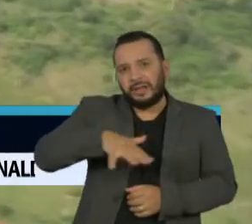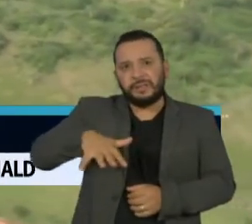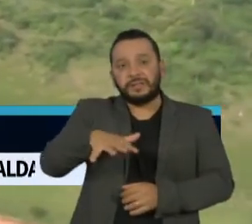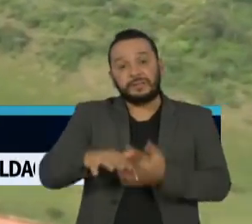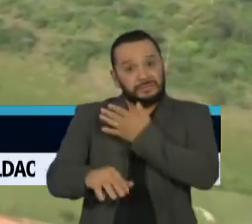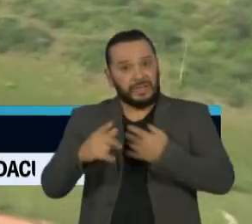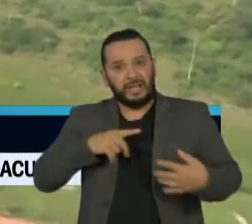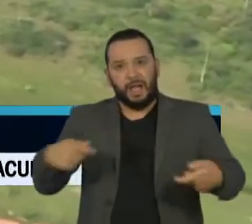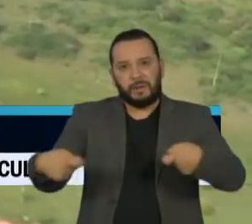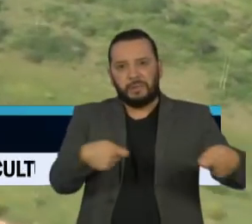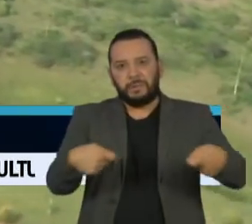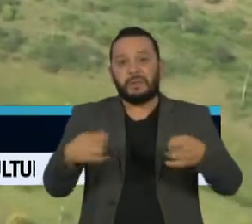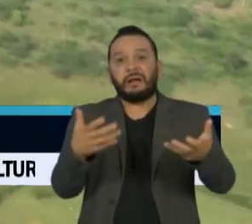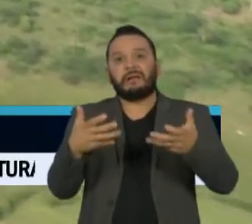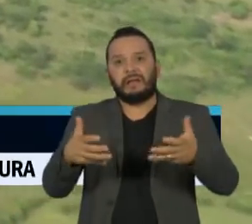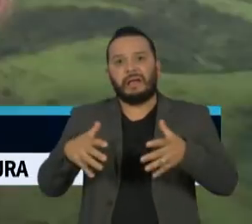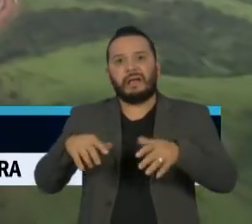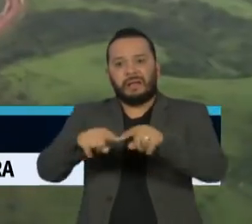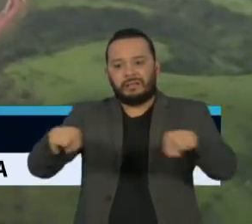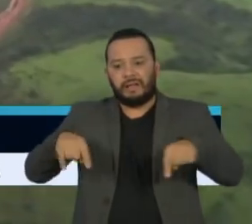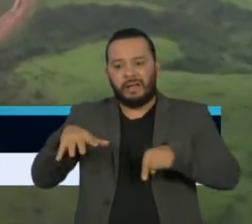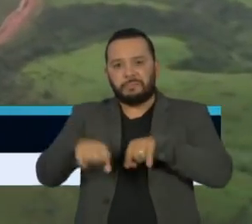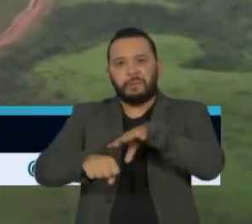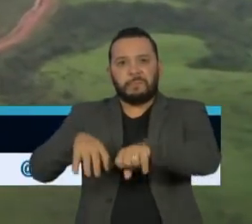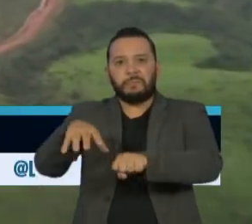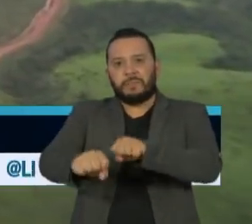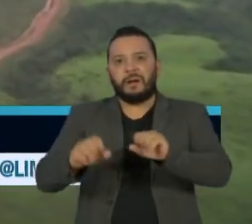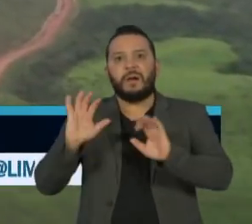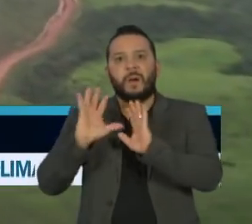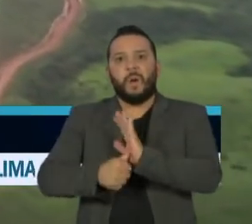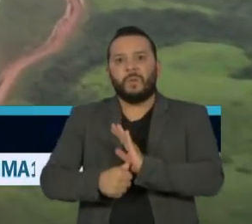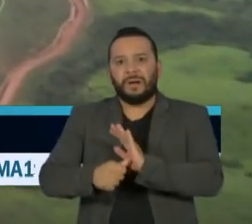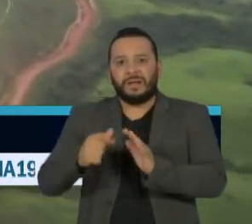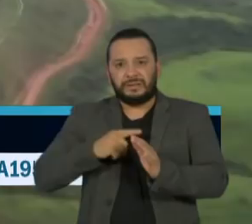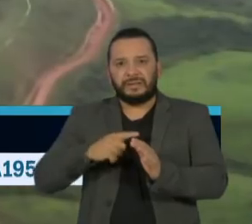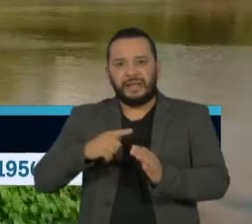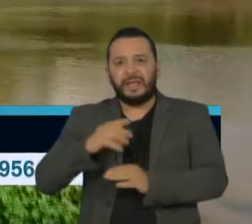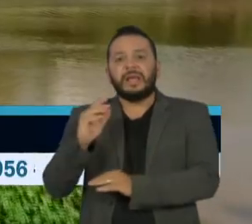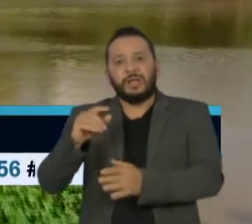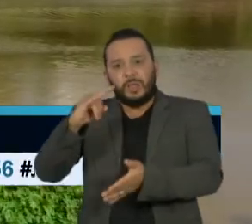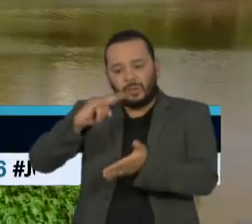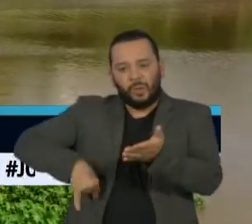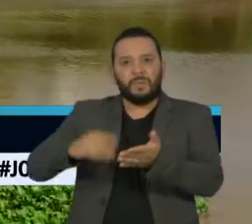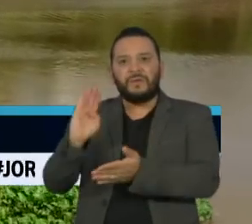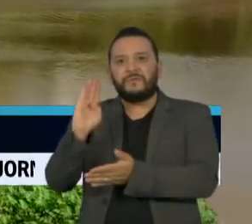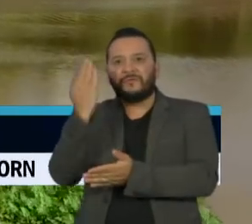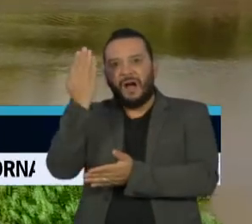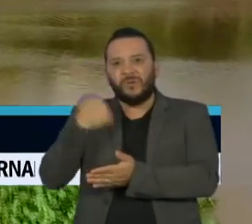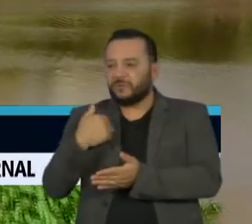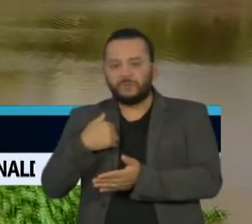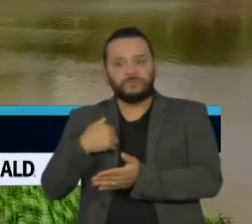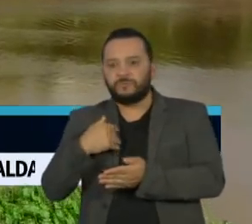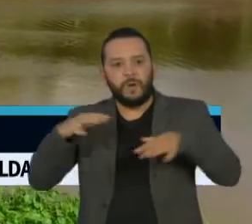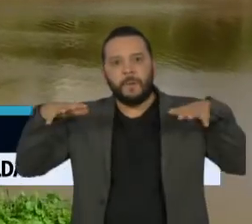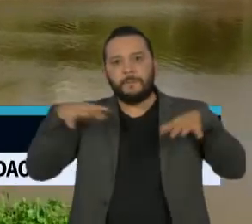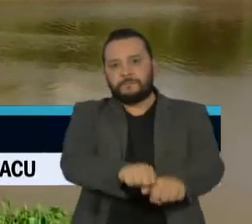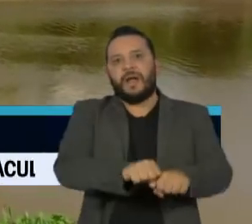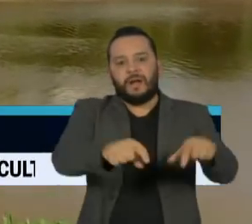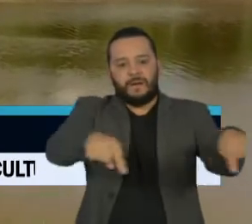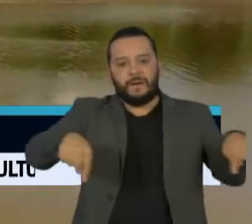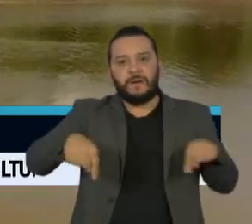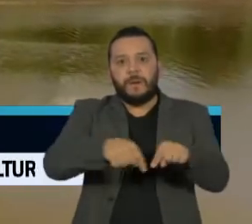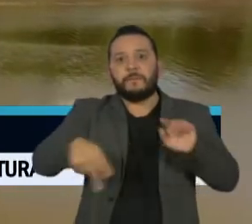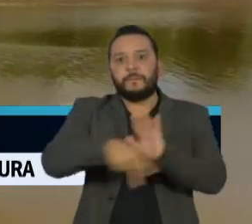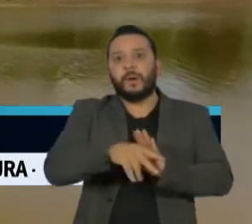conflito de terras na região é marcado pela grilagem, a falsificação de documentos para ilegalmente tomar posse de terras